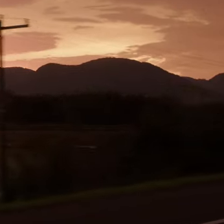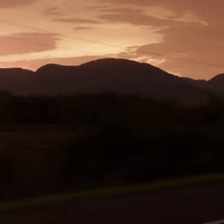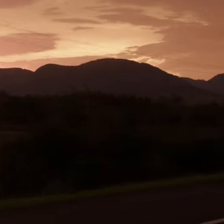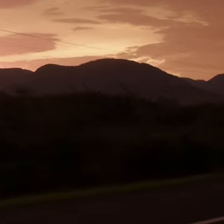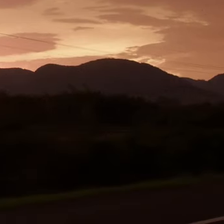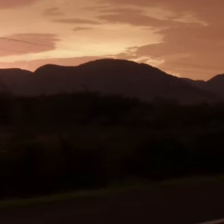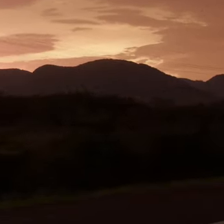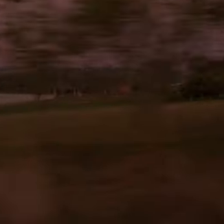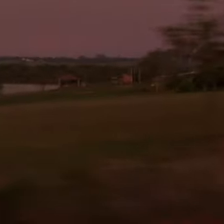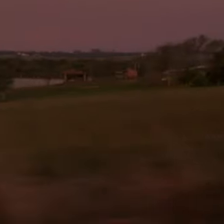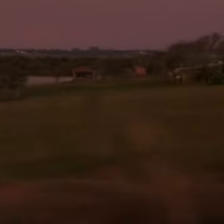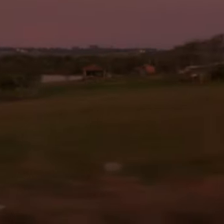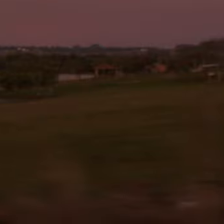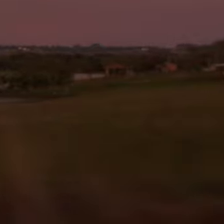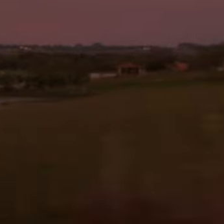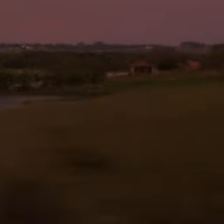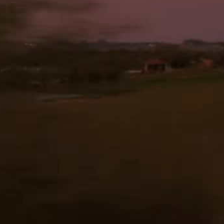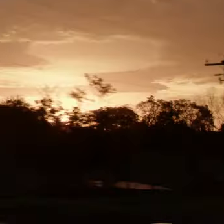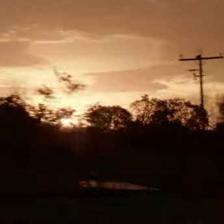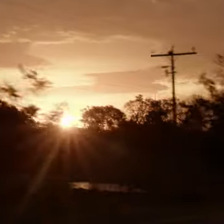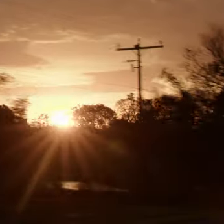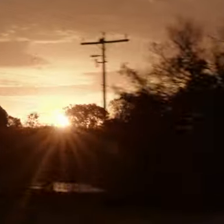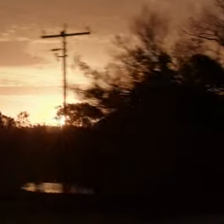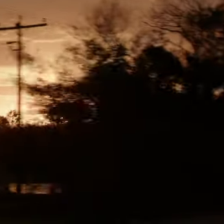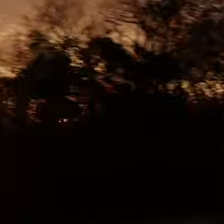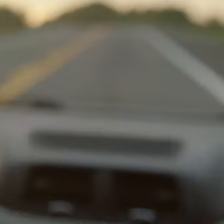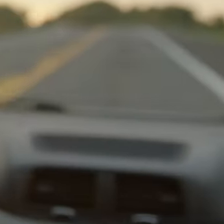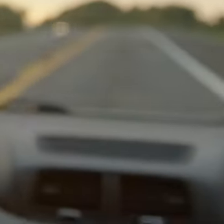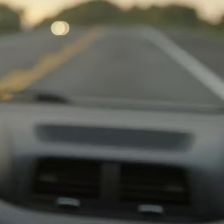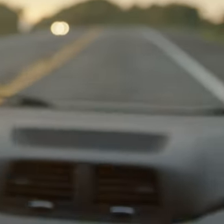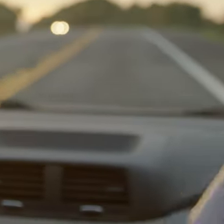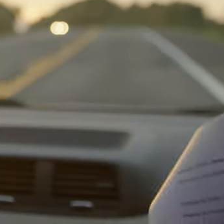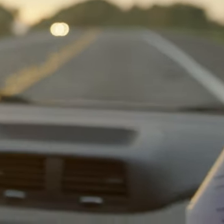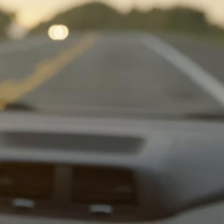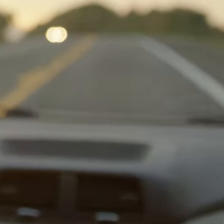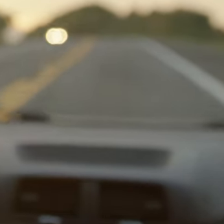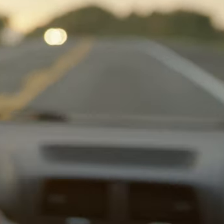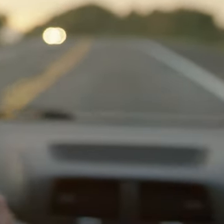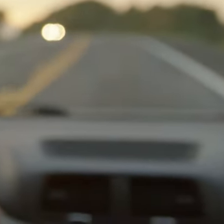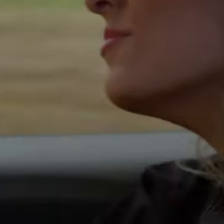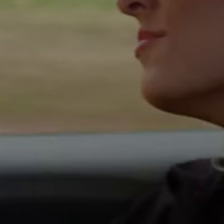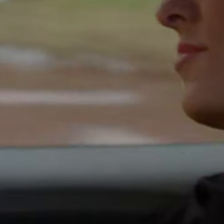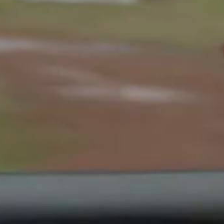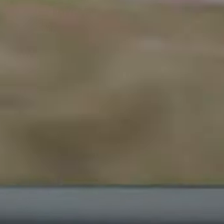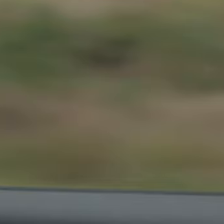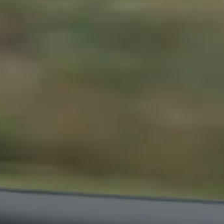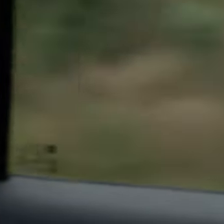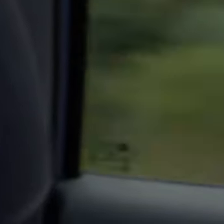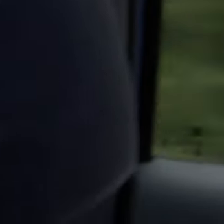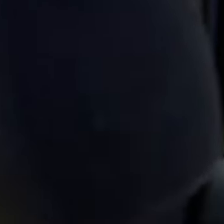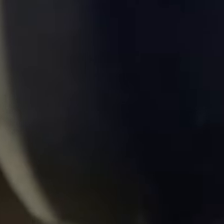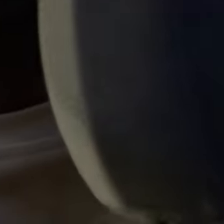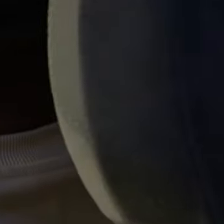Eles partem com o carro com o dia amanhecendo Paisagens rurais da estrada, com campo, açudes, árvores, o sol nascendo e o céu